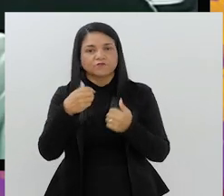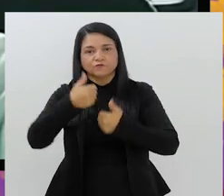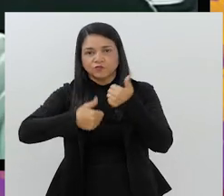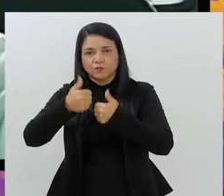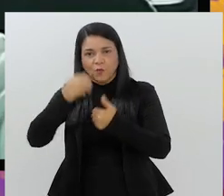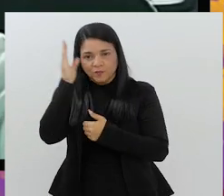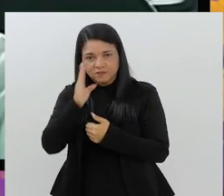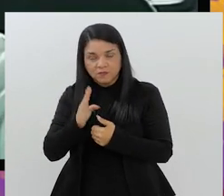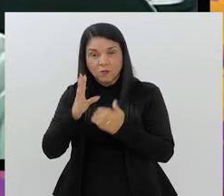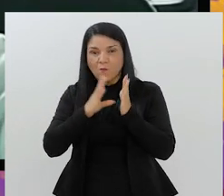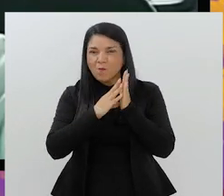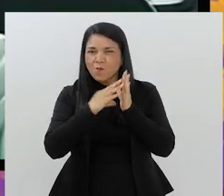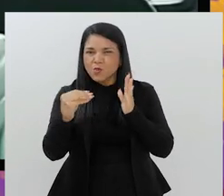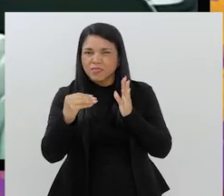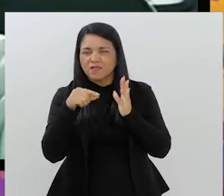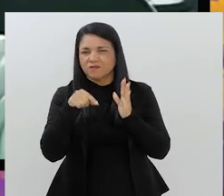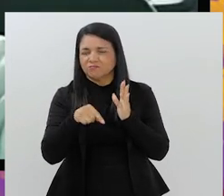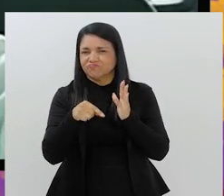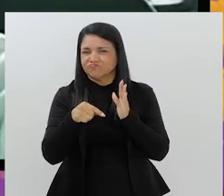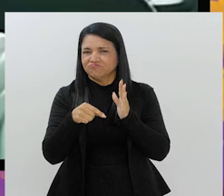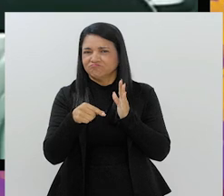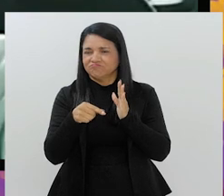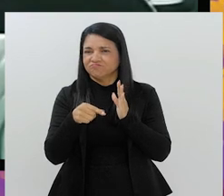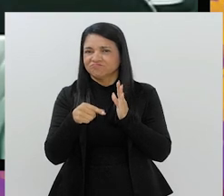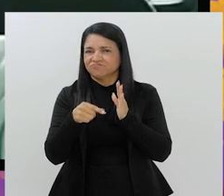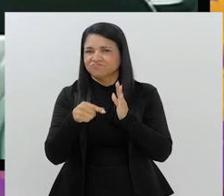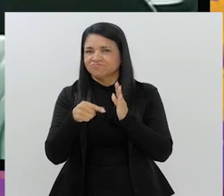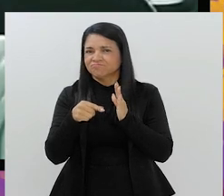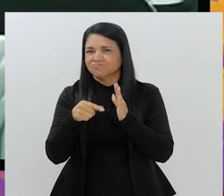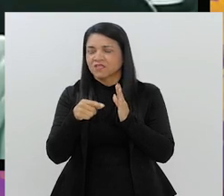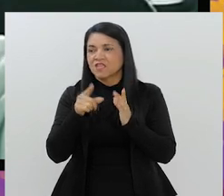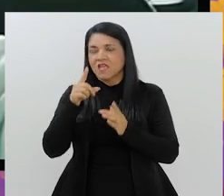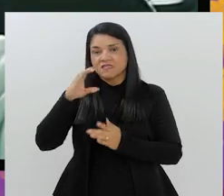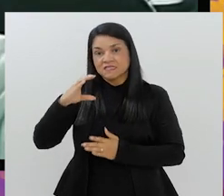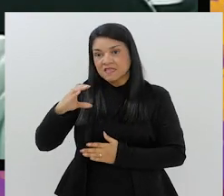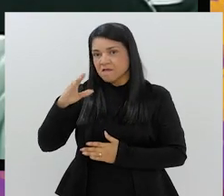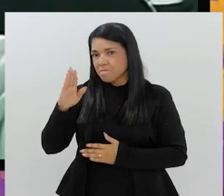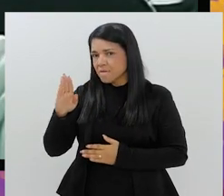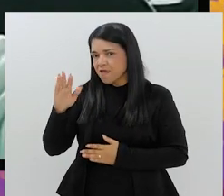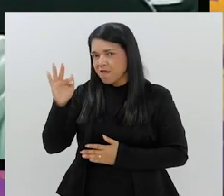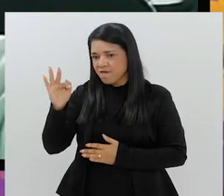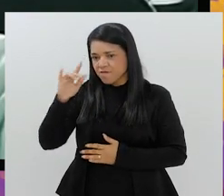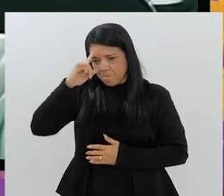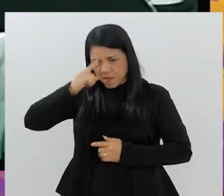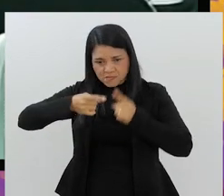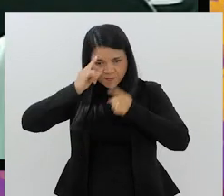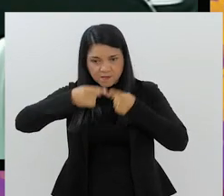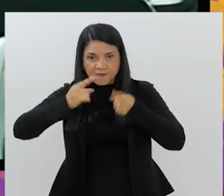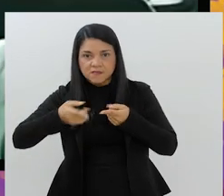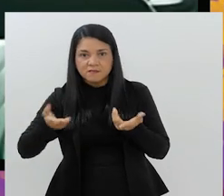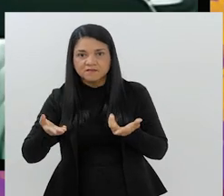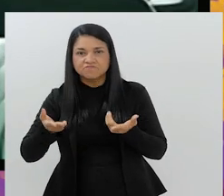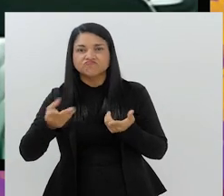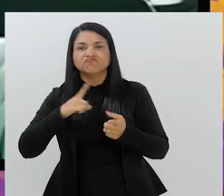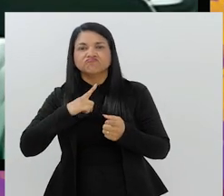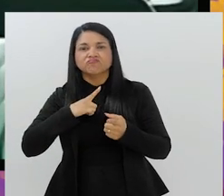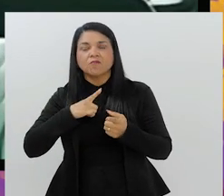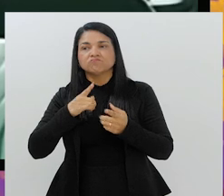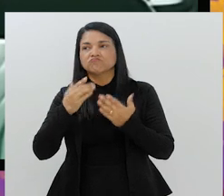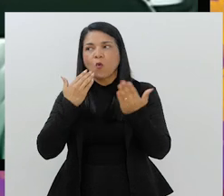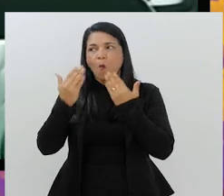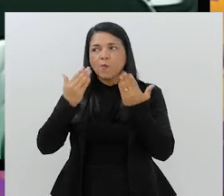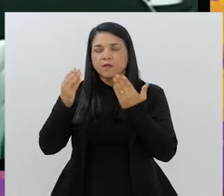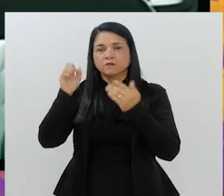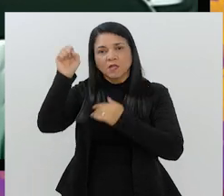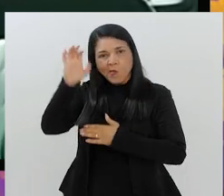brasileiro com esse modelo atual ainda sobre a total autonomia da CBF e comparo, por exemplo, com o que nós